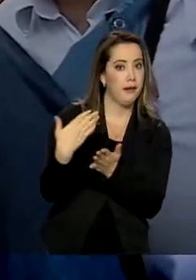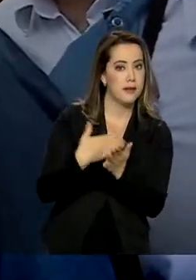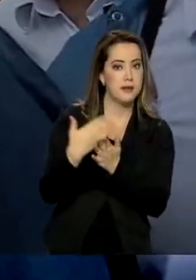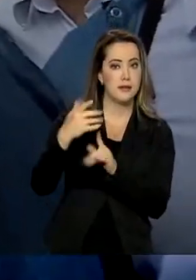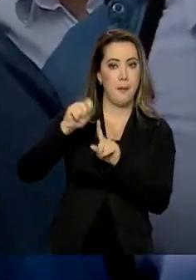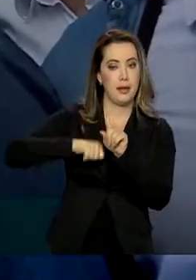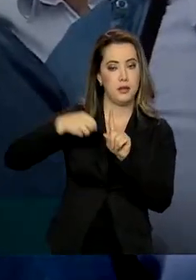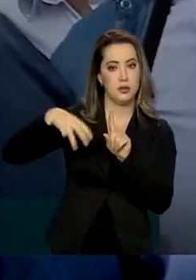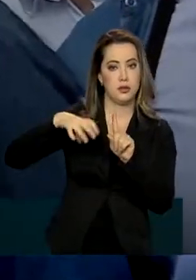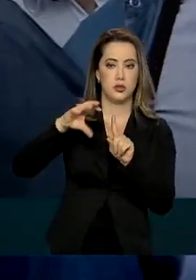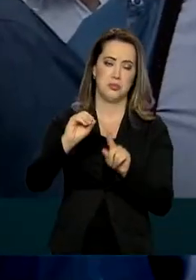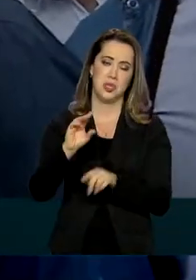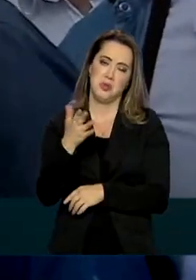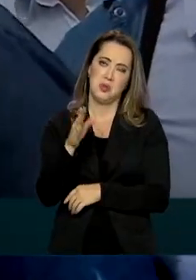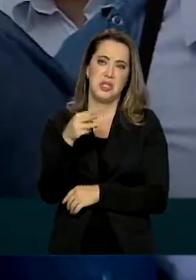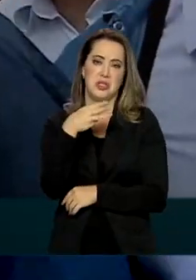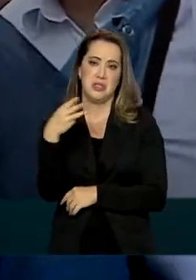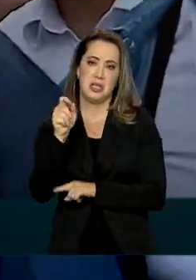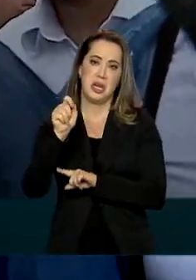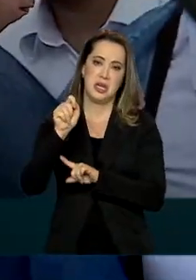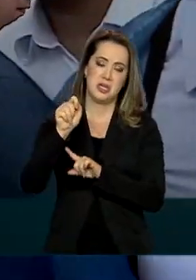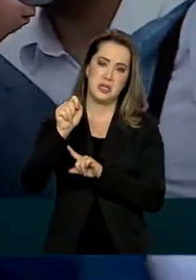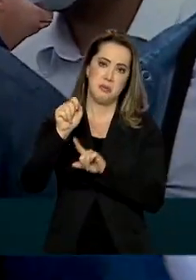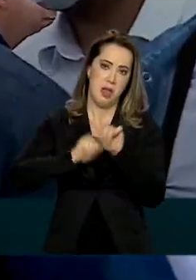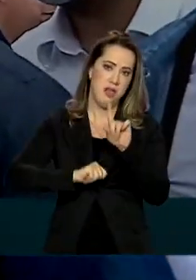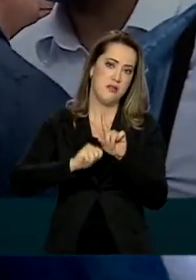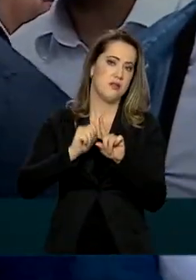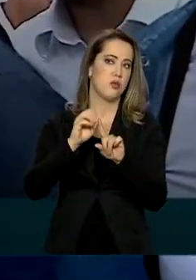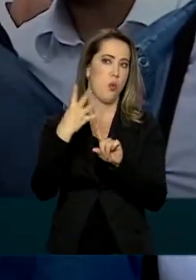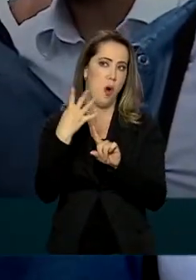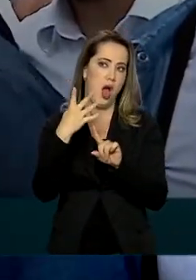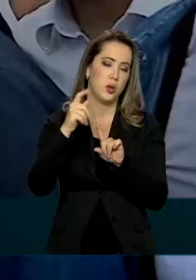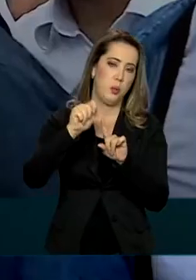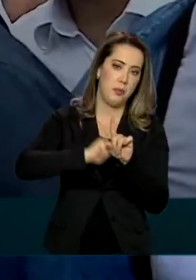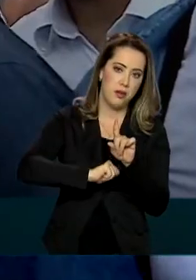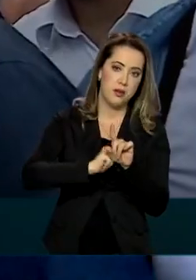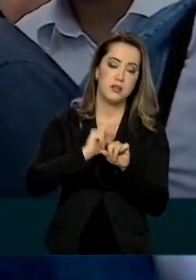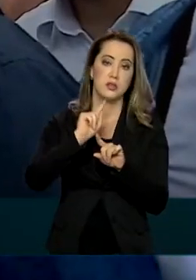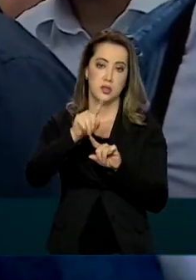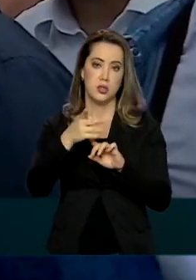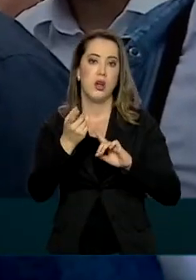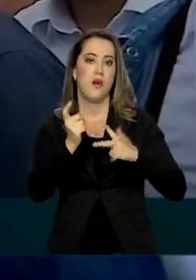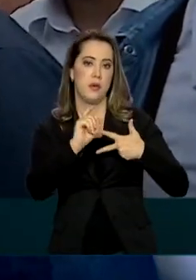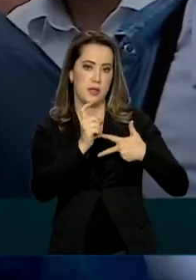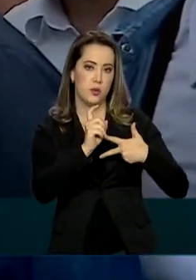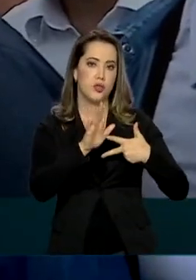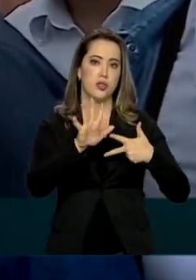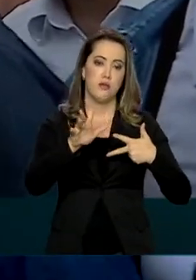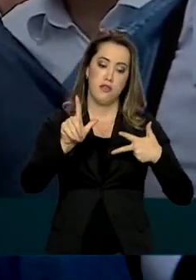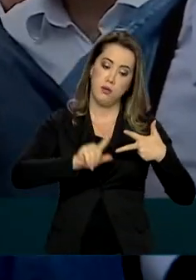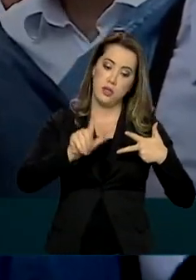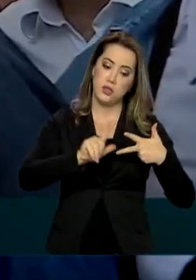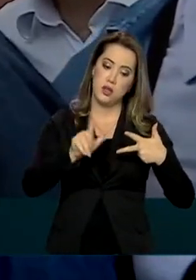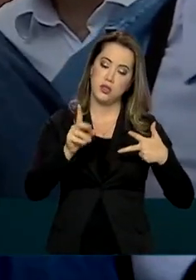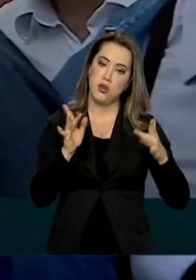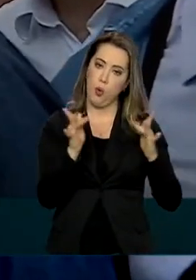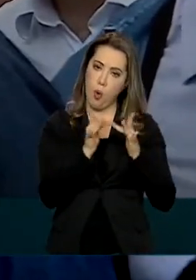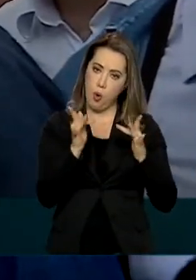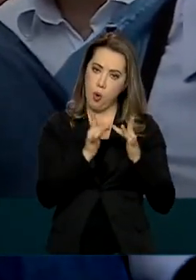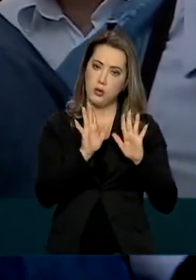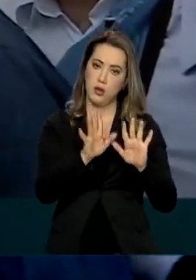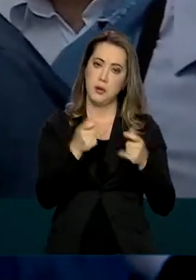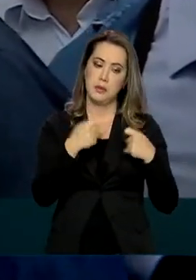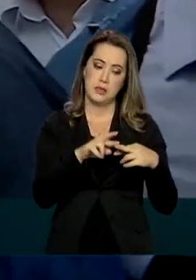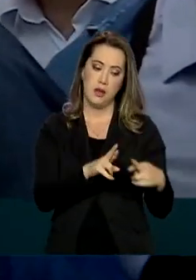três, quatro meses, é o que está sendo acertado, o Executivo e o Parlamento também. Porque temos que ter responsabilidade